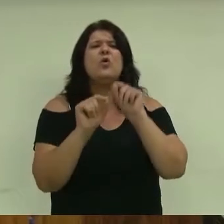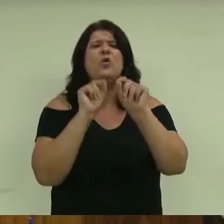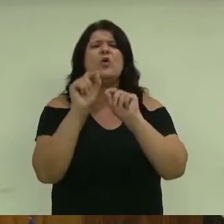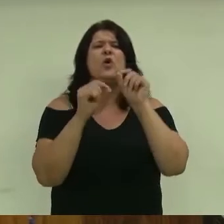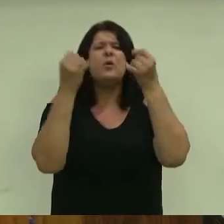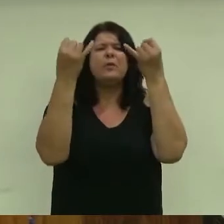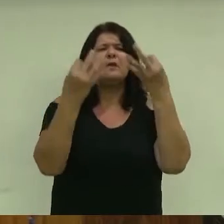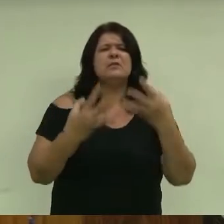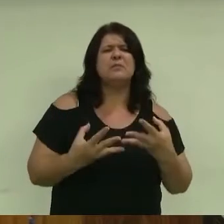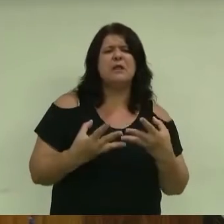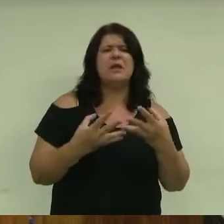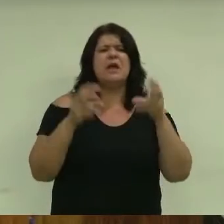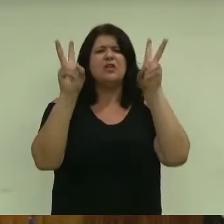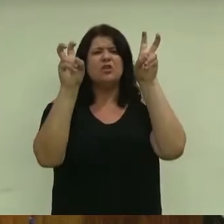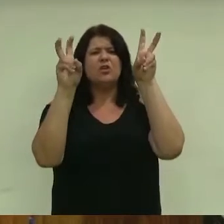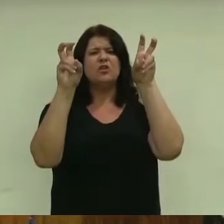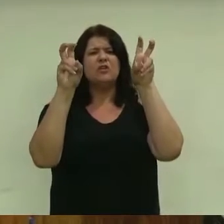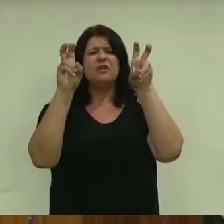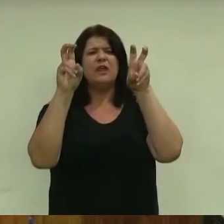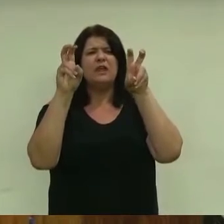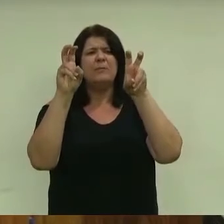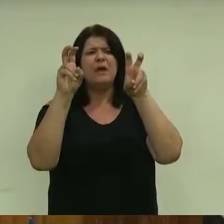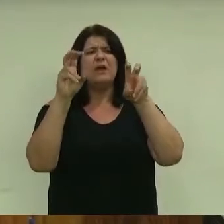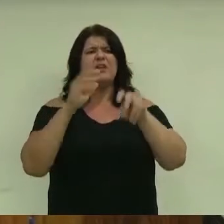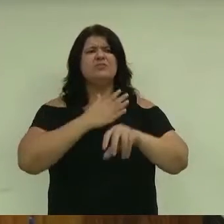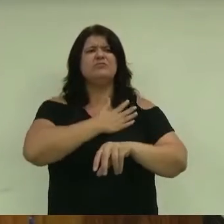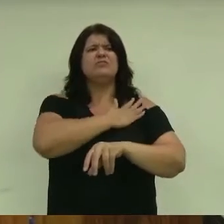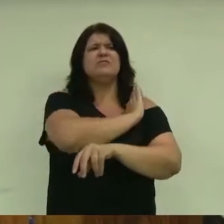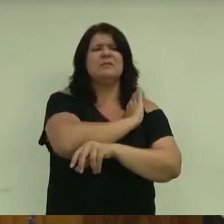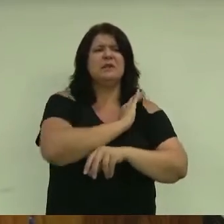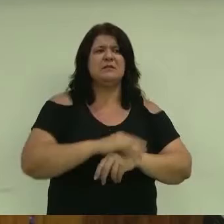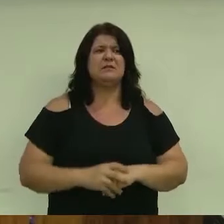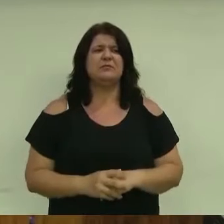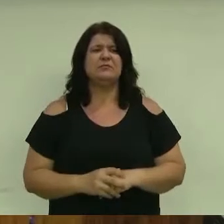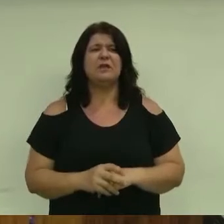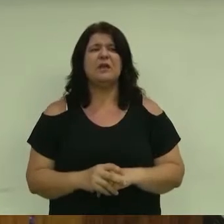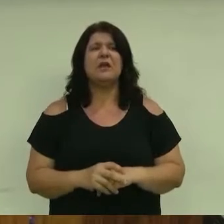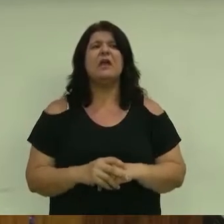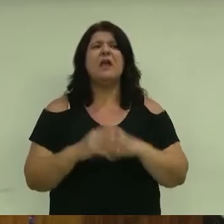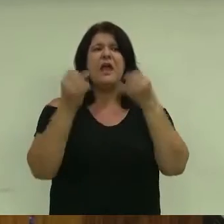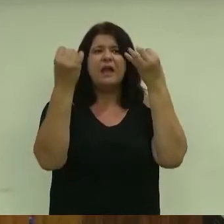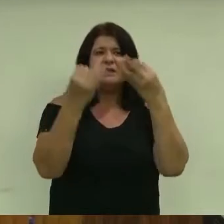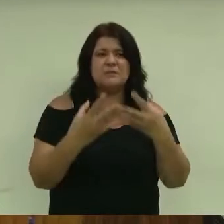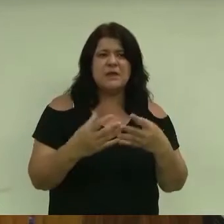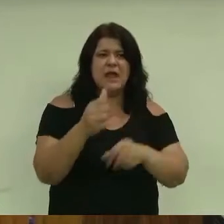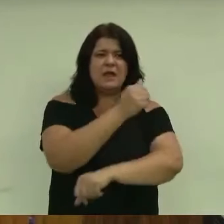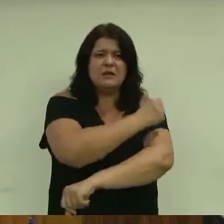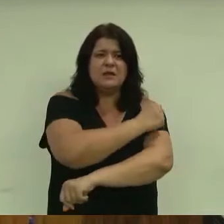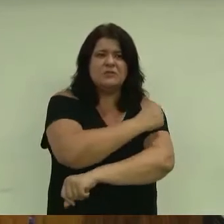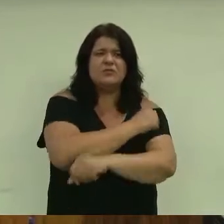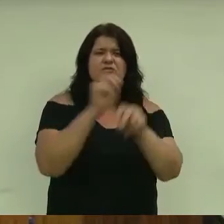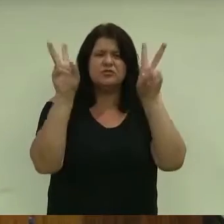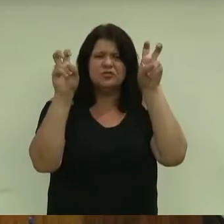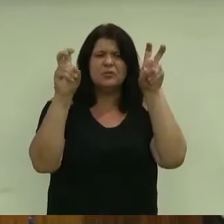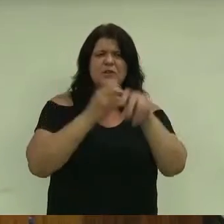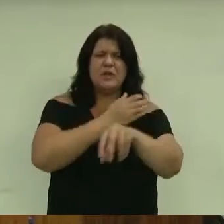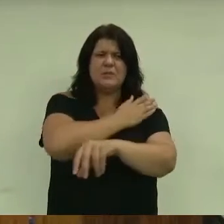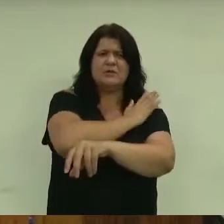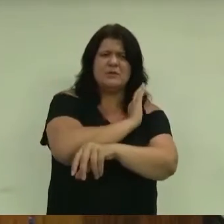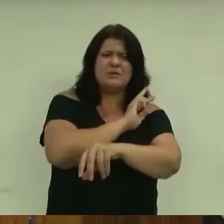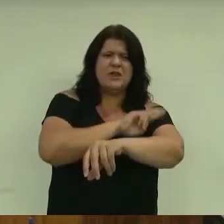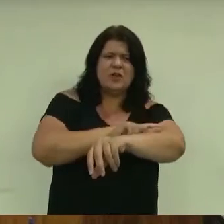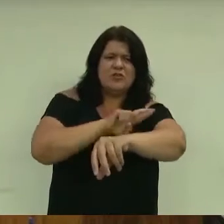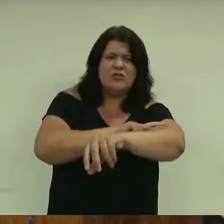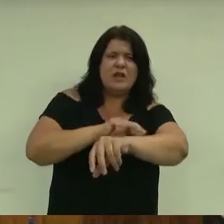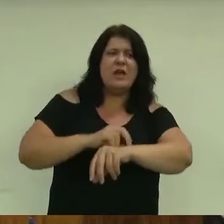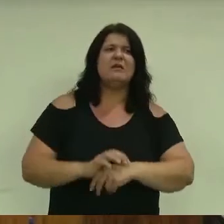3. São realizadas campanhas de conscientização entre os alunos sobre este tema? Se sim, solicito o envio destes trabalhos